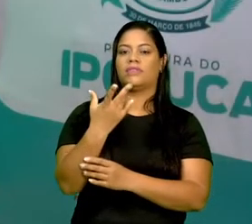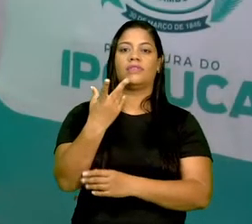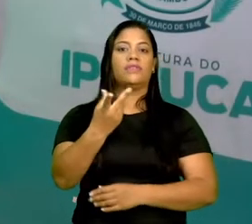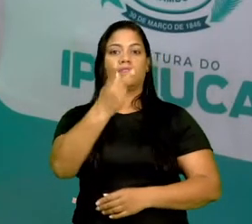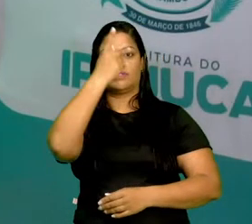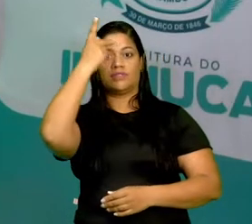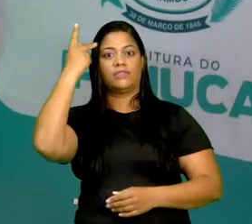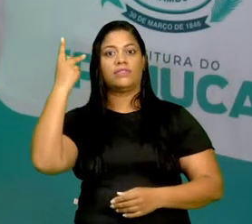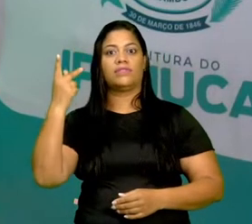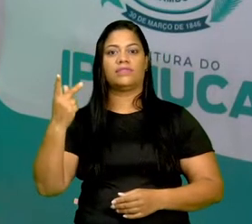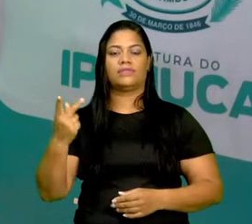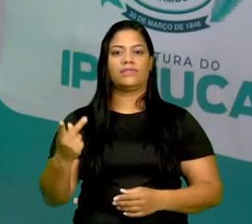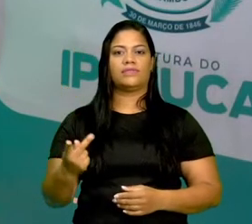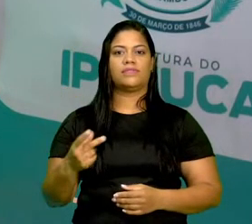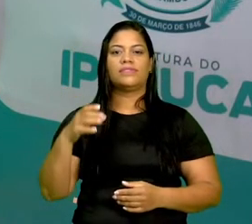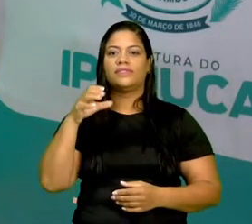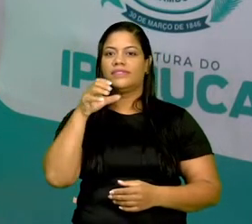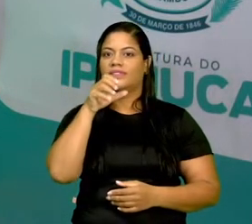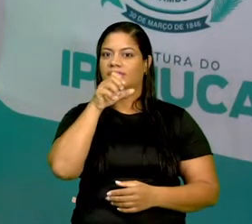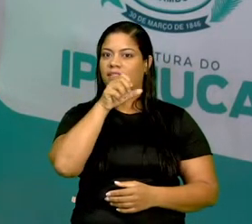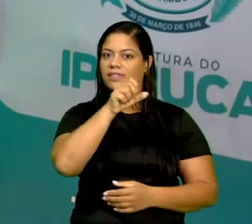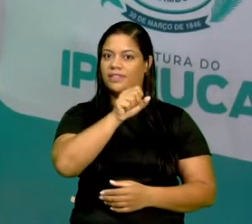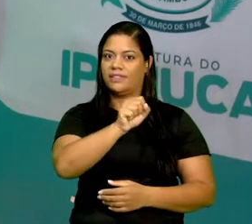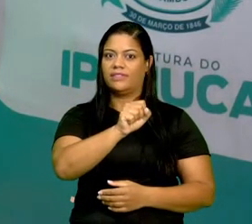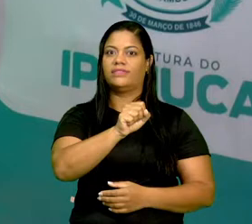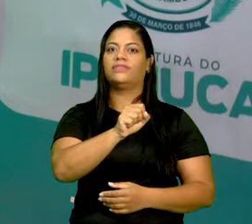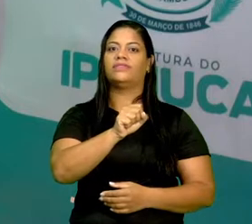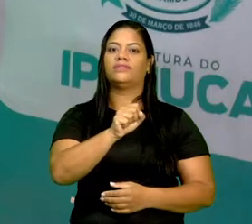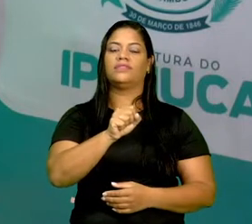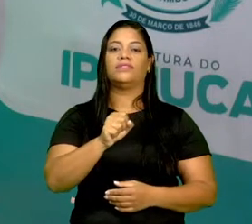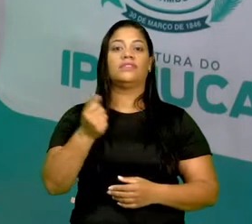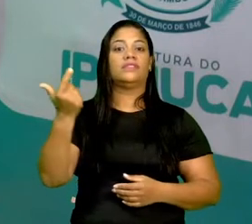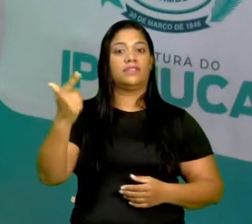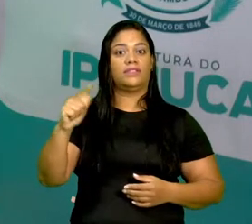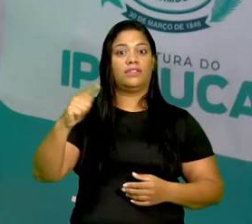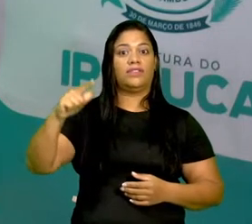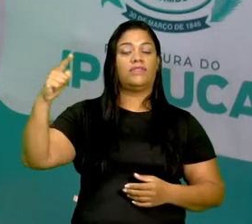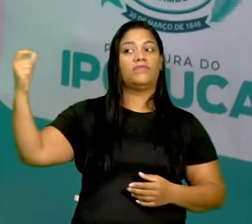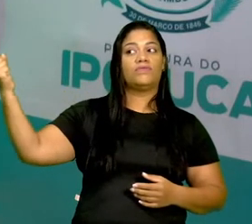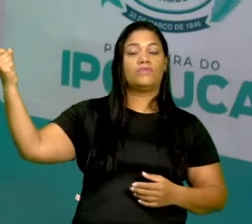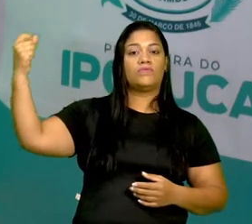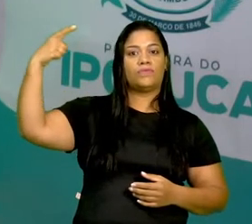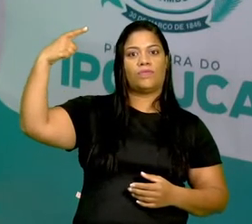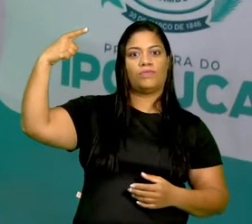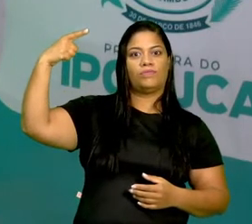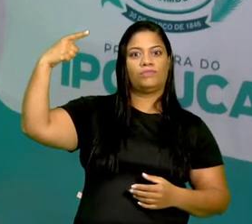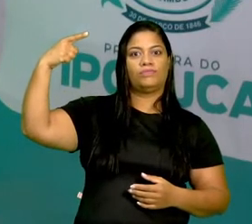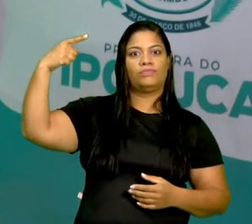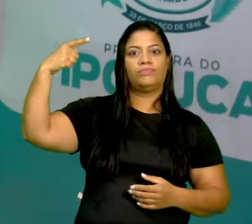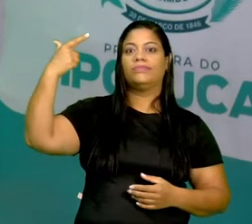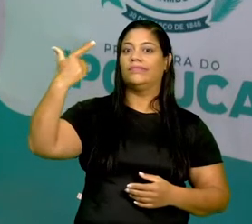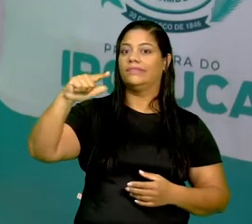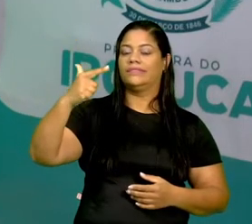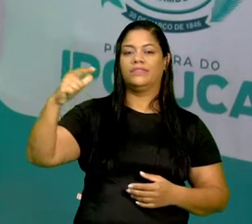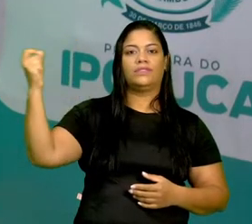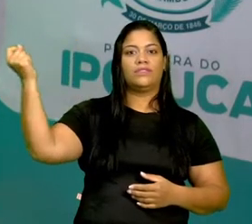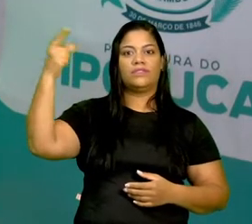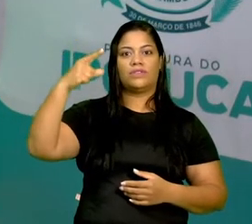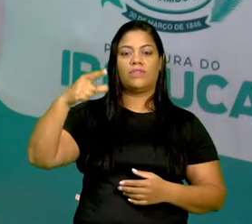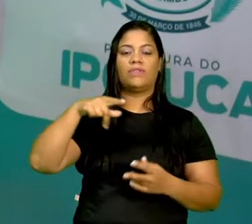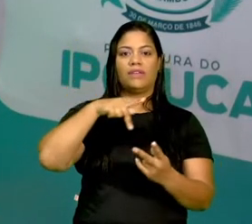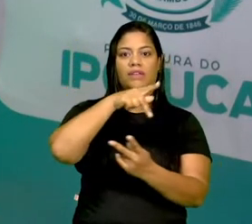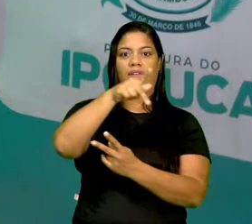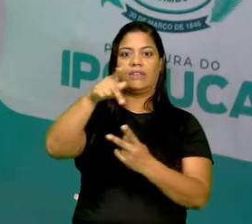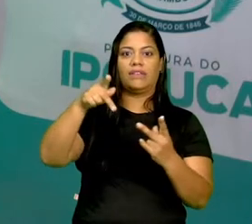o ser humano, aquecido. Se não existisse o sol, né? A terra seria